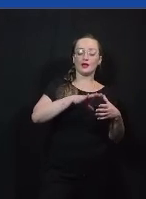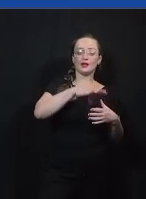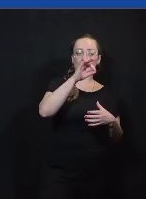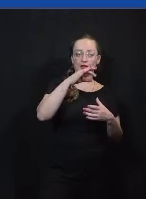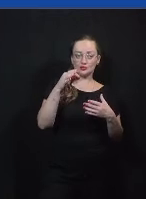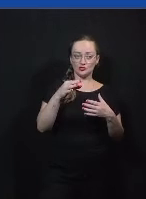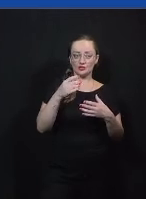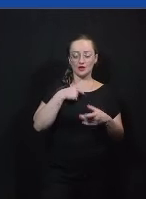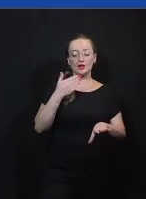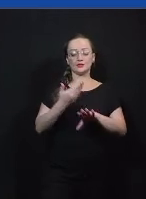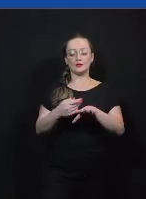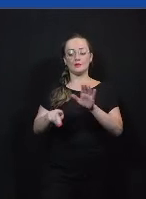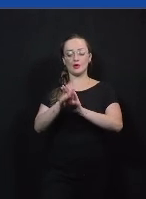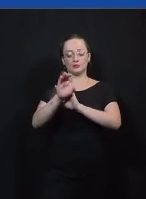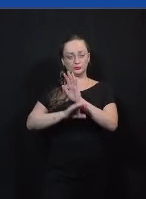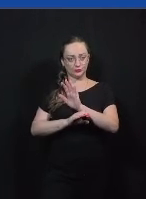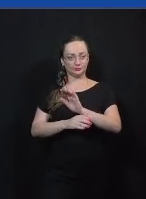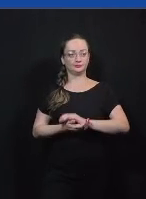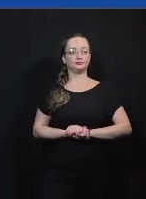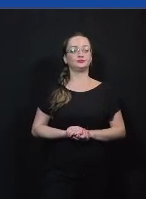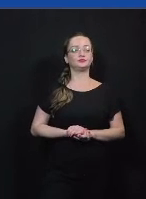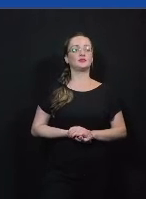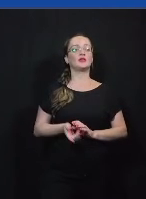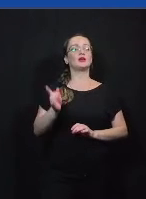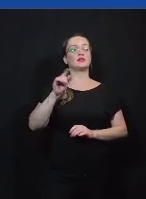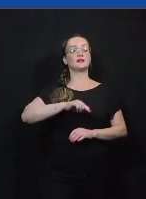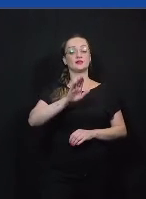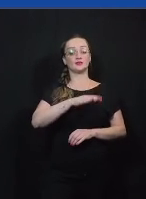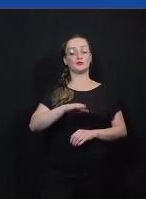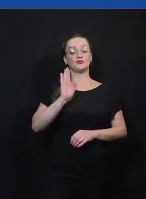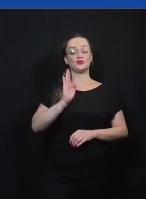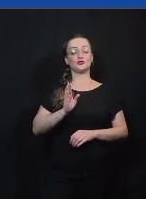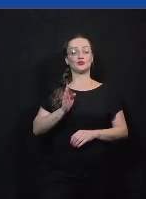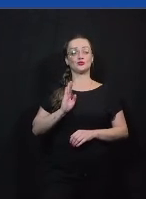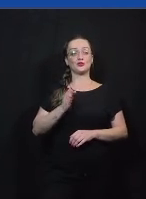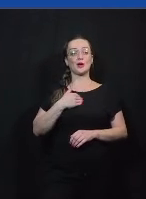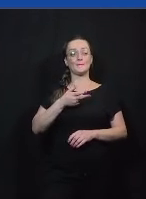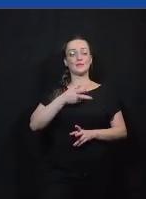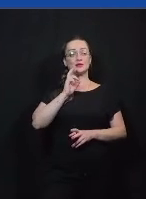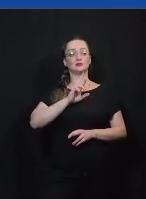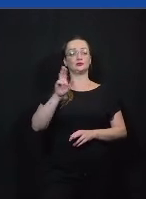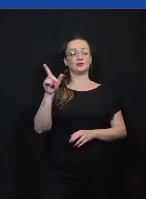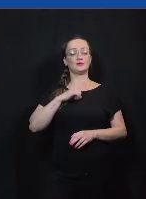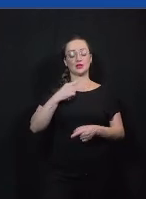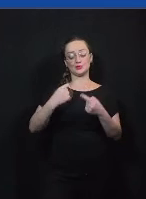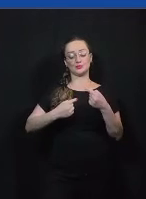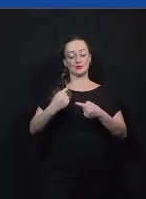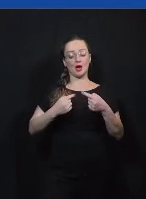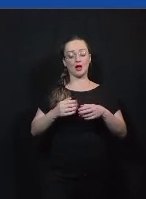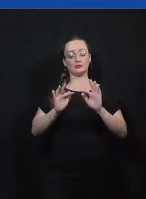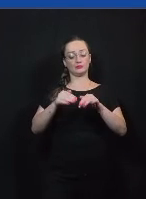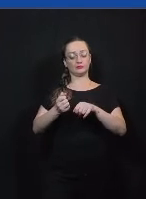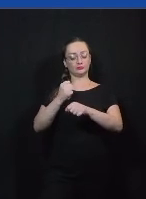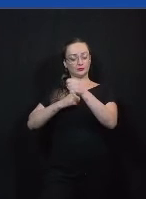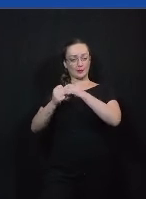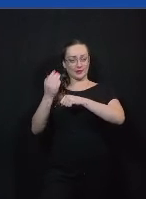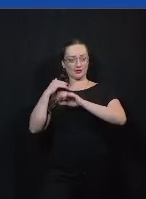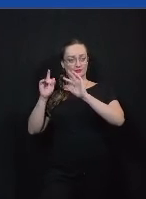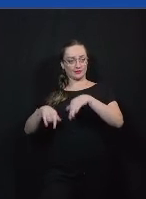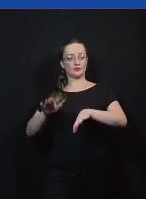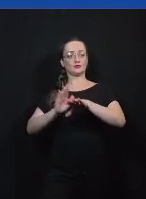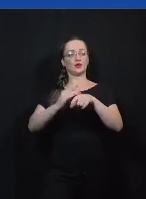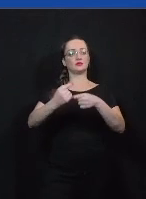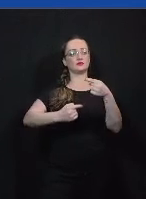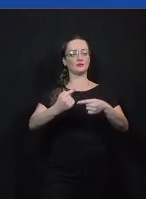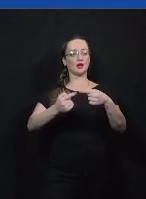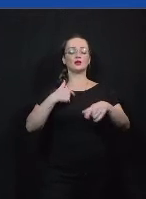escolas de ensino integral então essa aluna por exemplo já do aqui foi a vez a gente fez um torneio de debate no final do ano passado com todas as escolas que a trabalhava